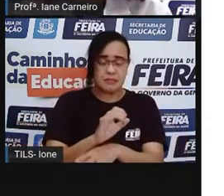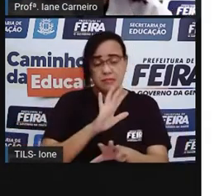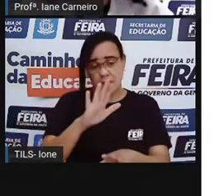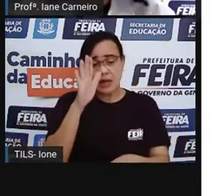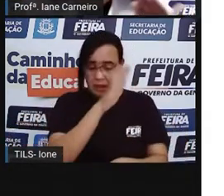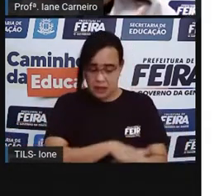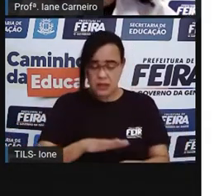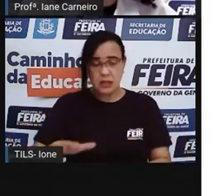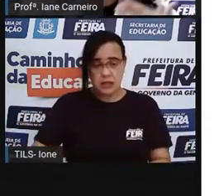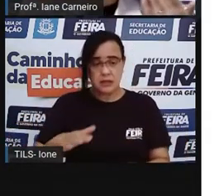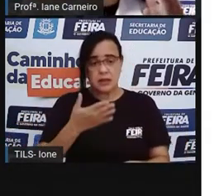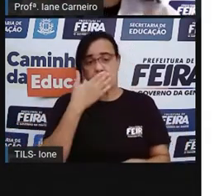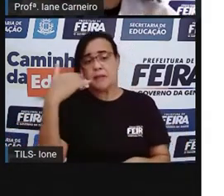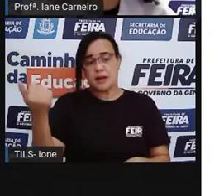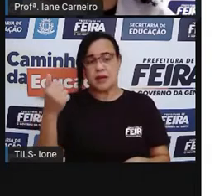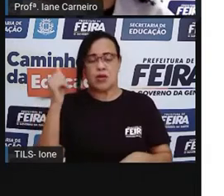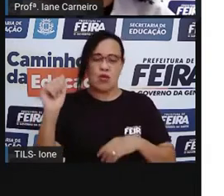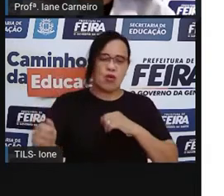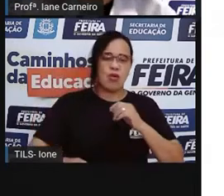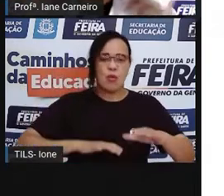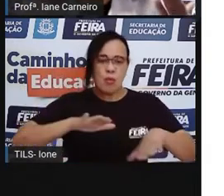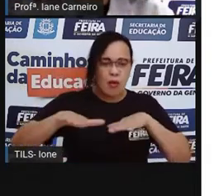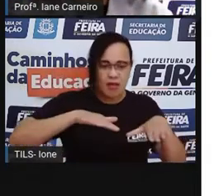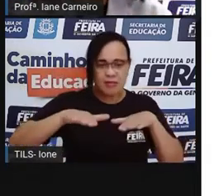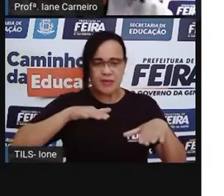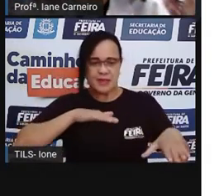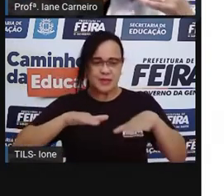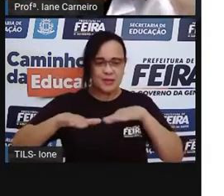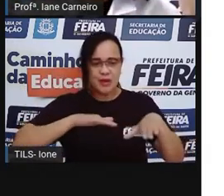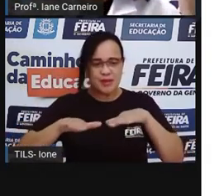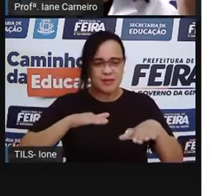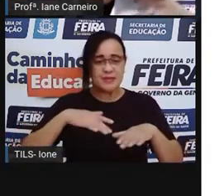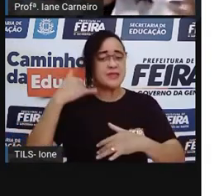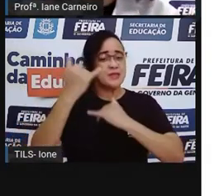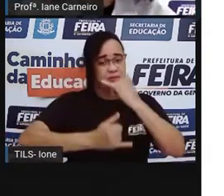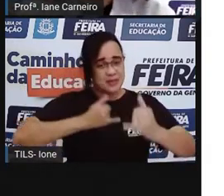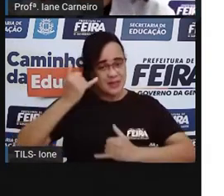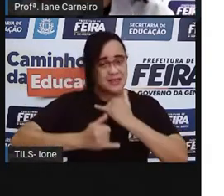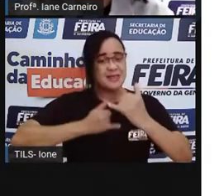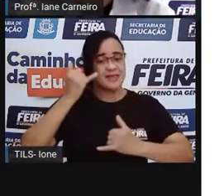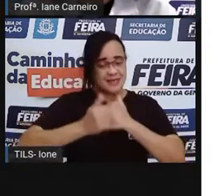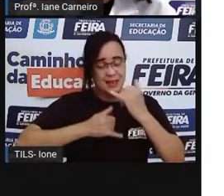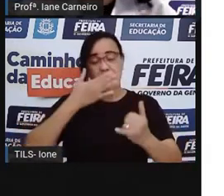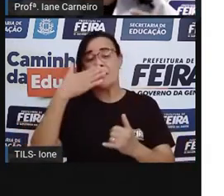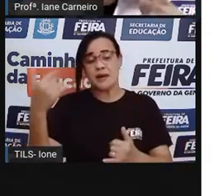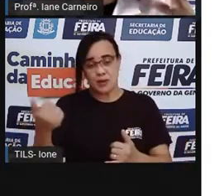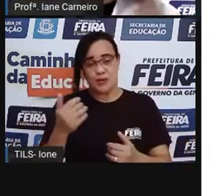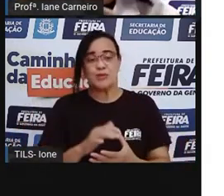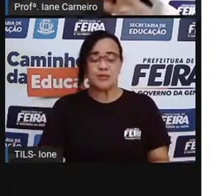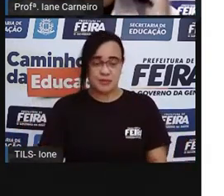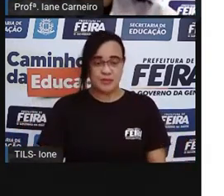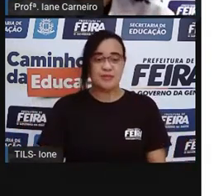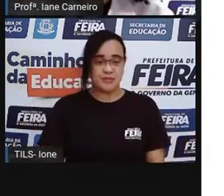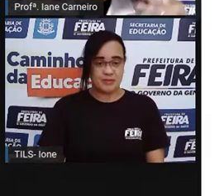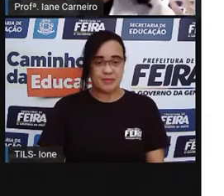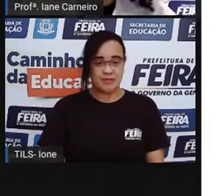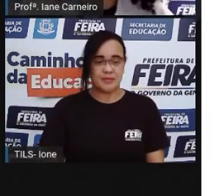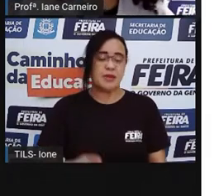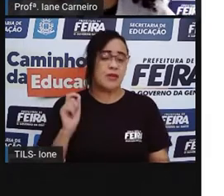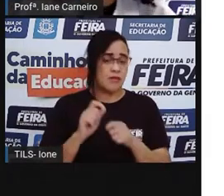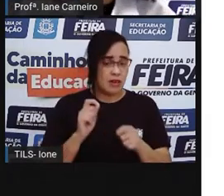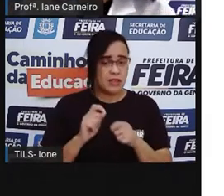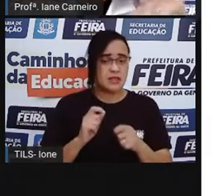aquelas crianças que têm alguma deficiência física, elas precisam se movimentar, né? Fazer algum tipo de